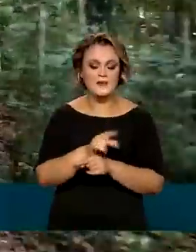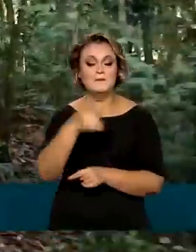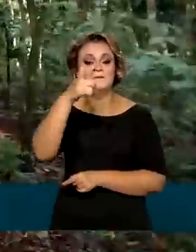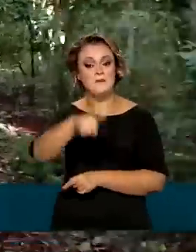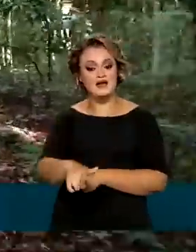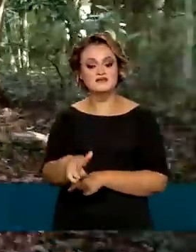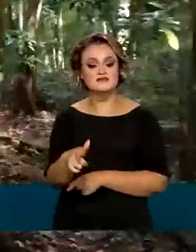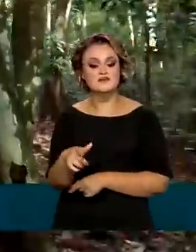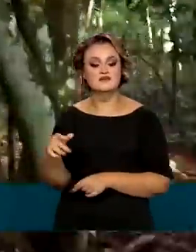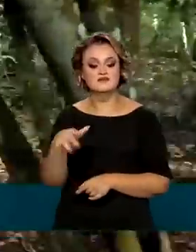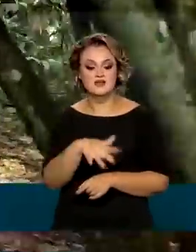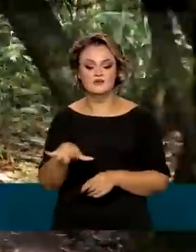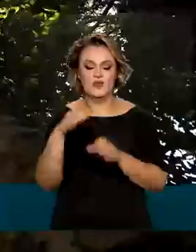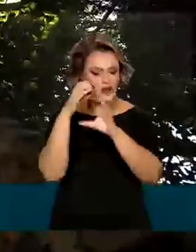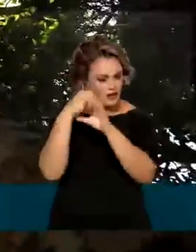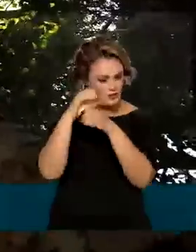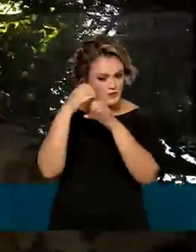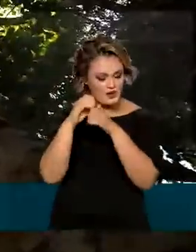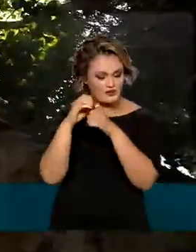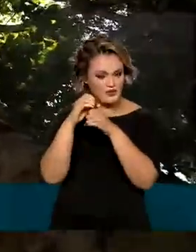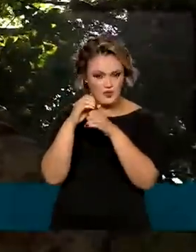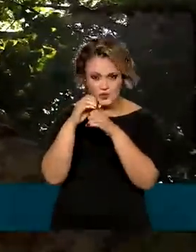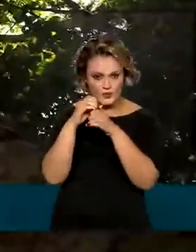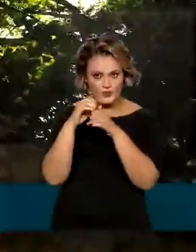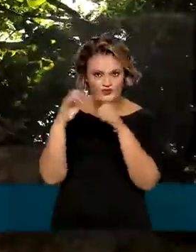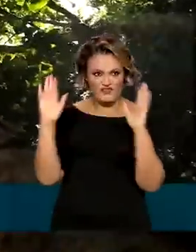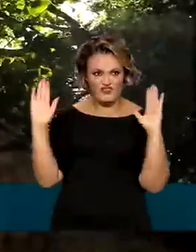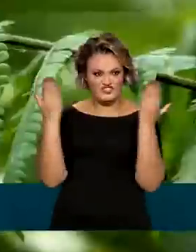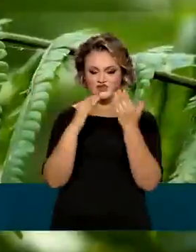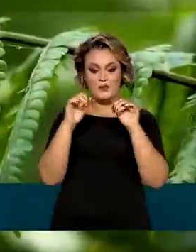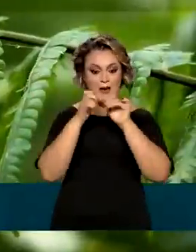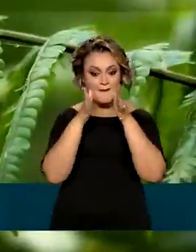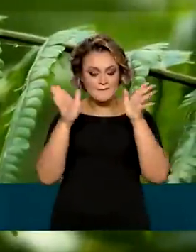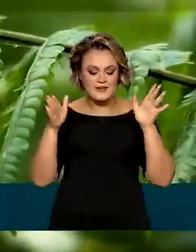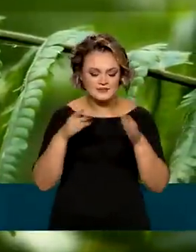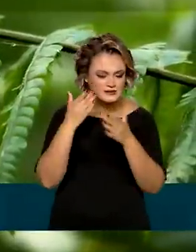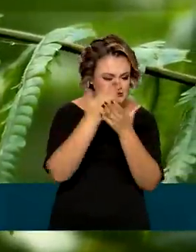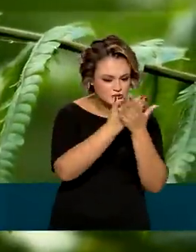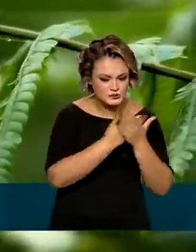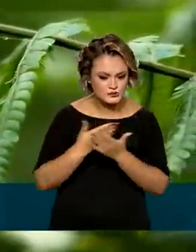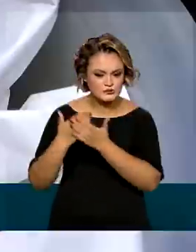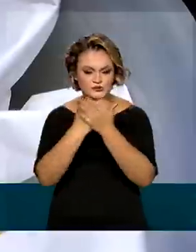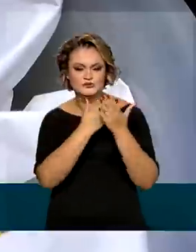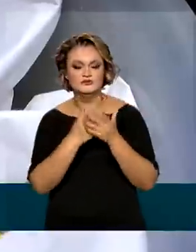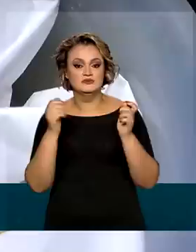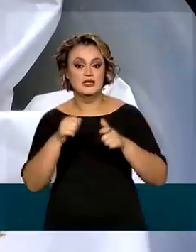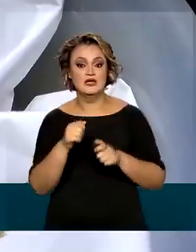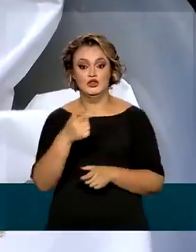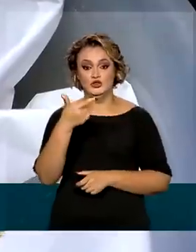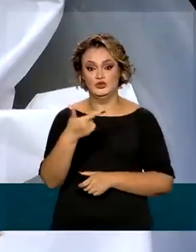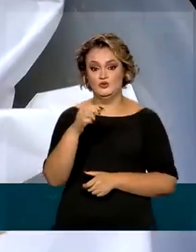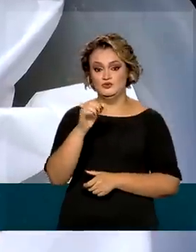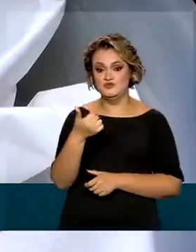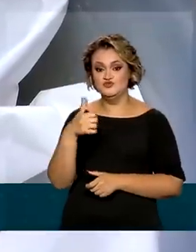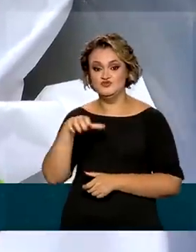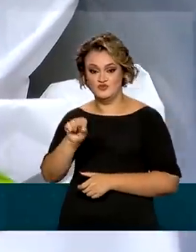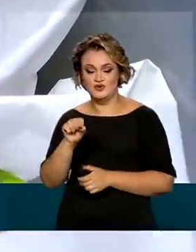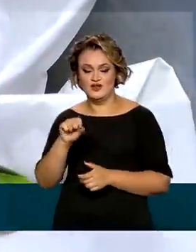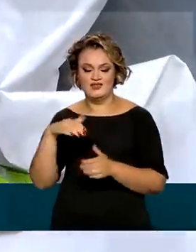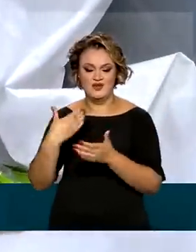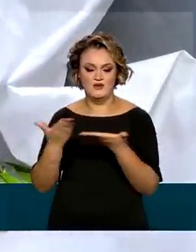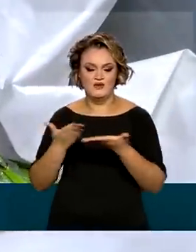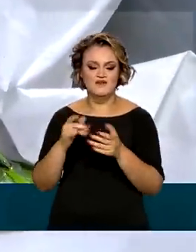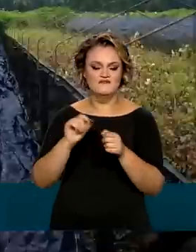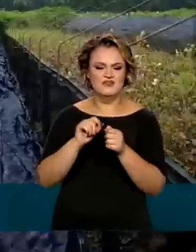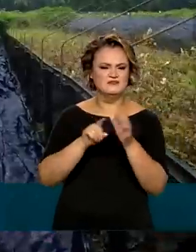funciona um grande laboratório a céu aberto. Até 2018, foram mais de 300 pesquisas com